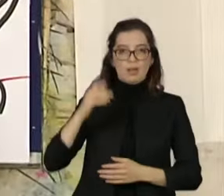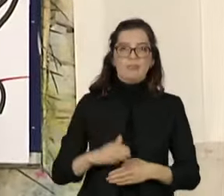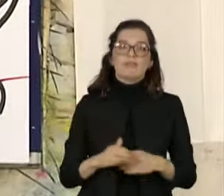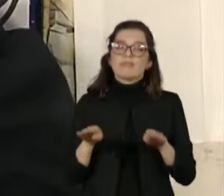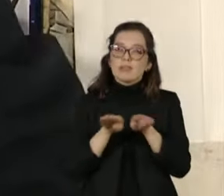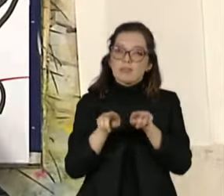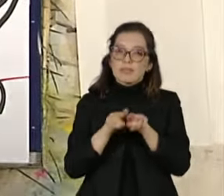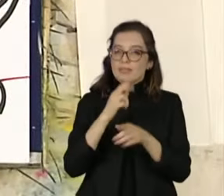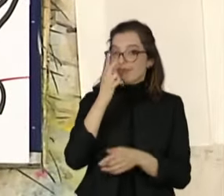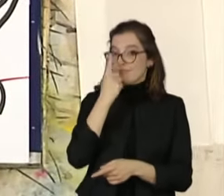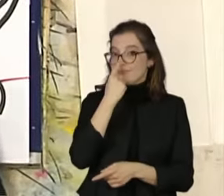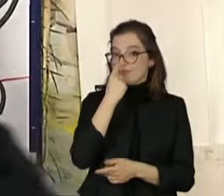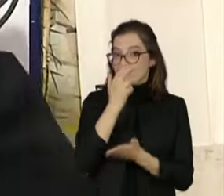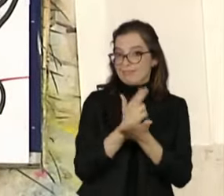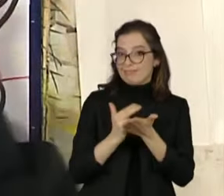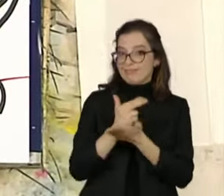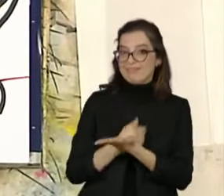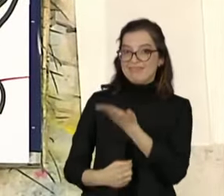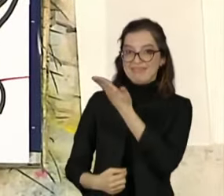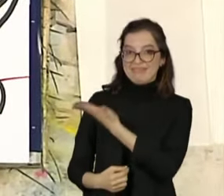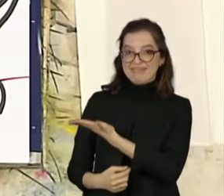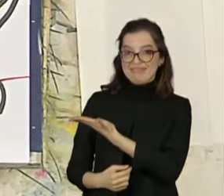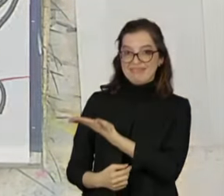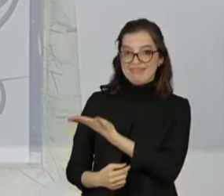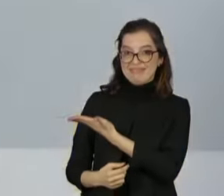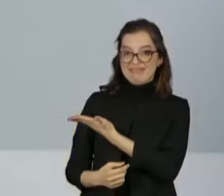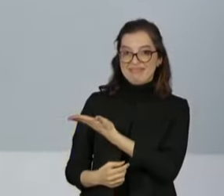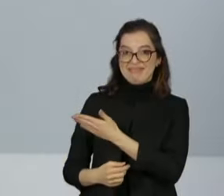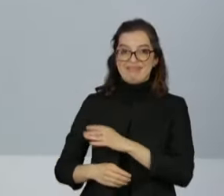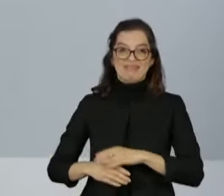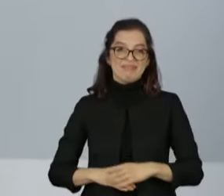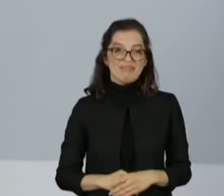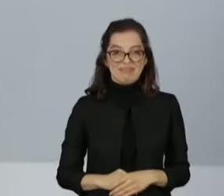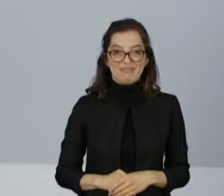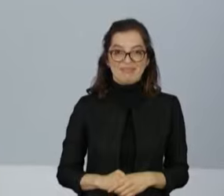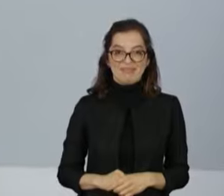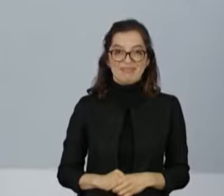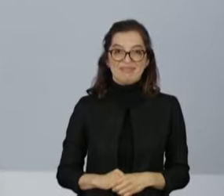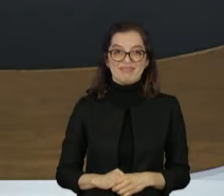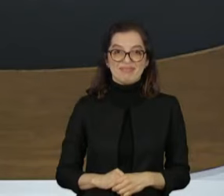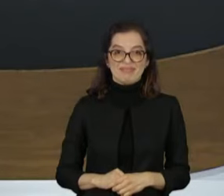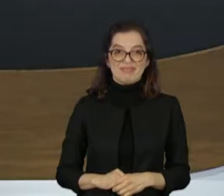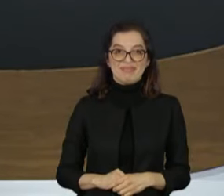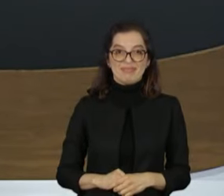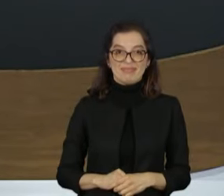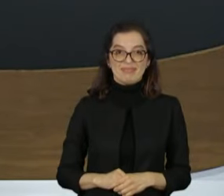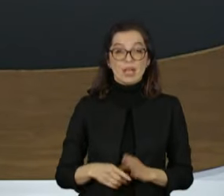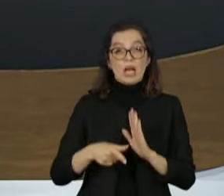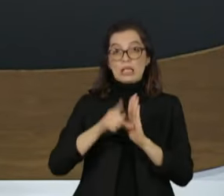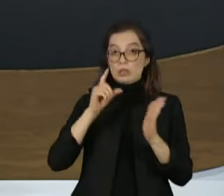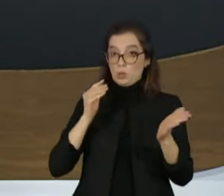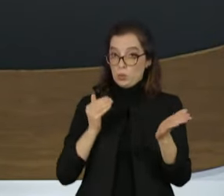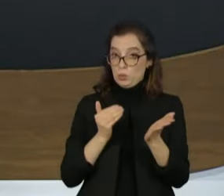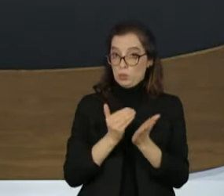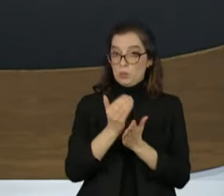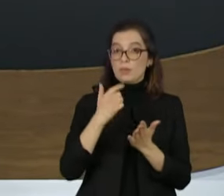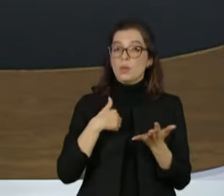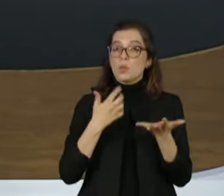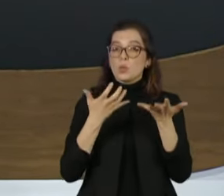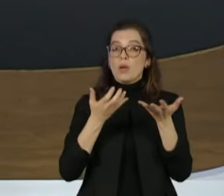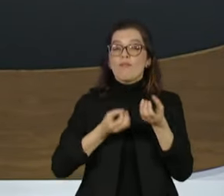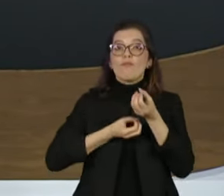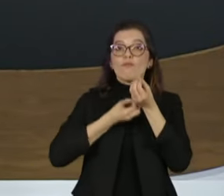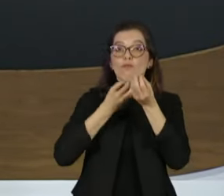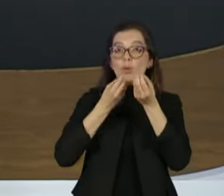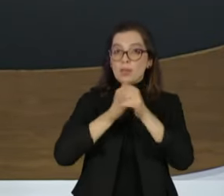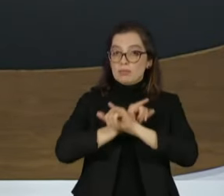com o Raio X em forma de desenho do nosso Paulo Caruso. Antes de começar, eu queria dar algumas informações. As nossas